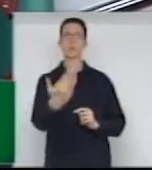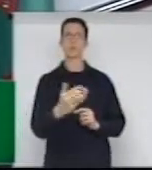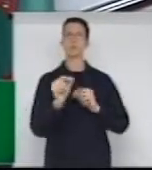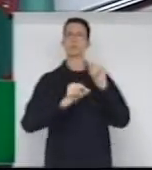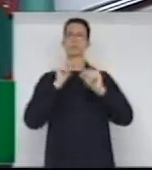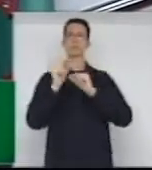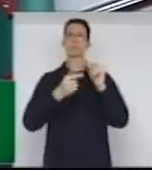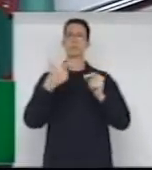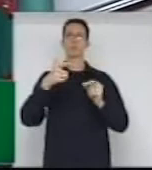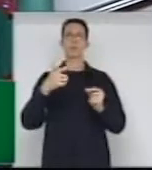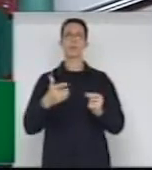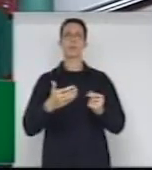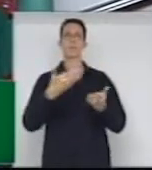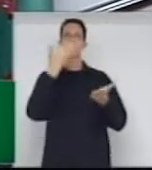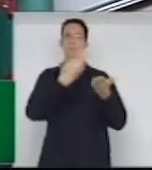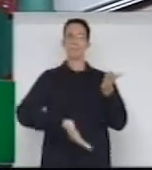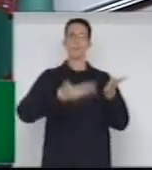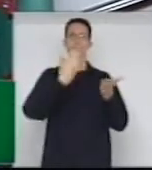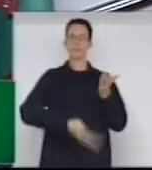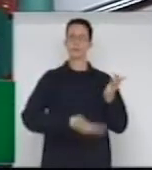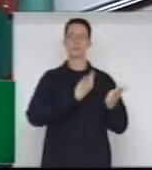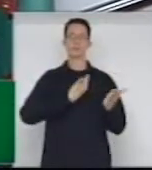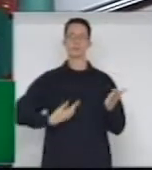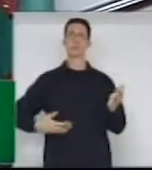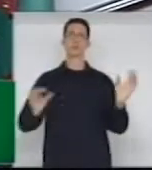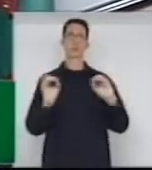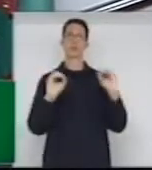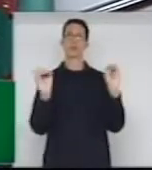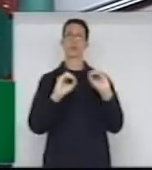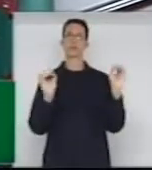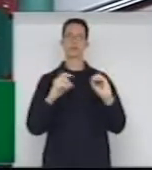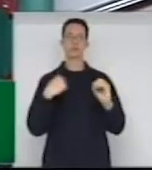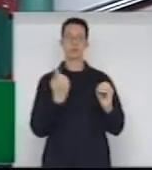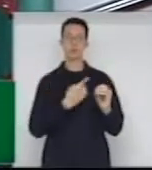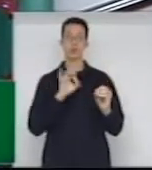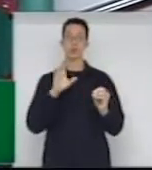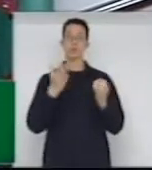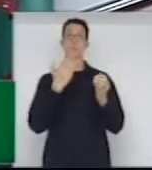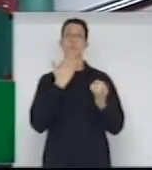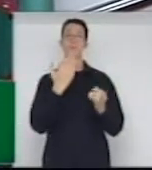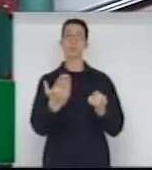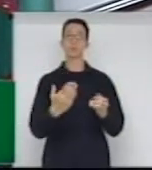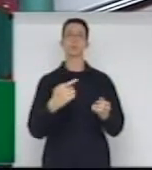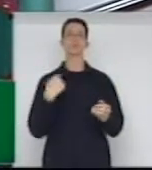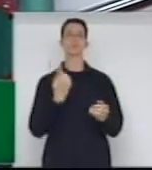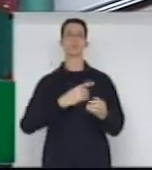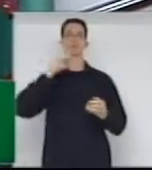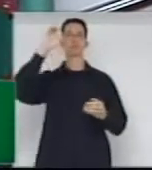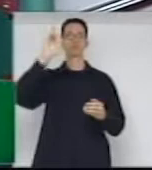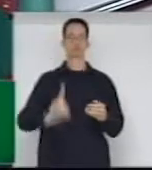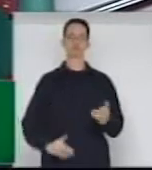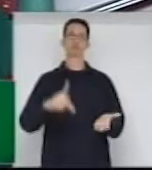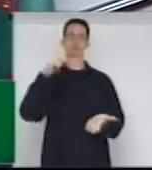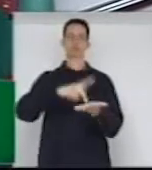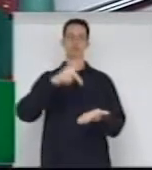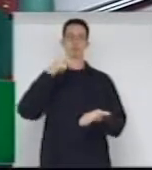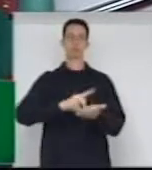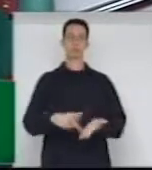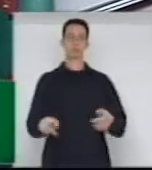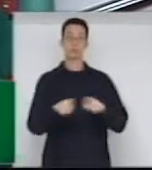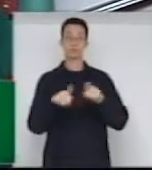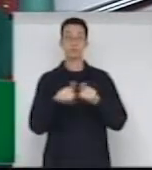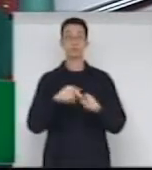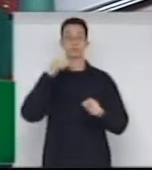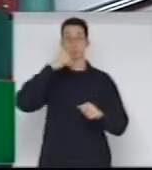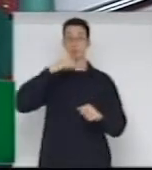qualquer prejuízo para o governo, apenas estamos reivindicando um direito real e as mulheres